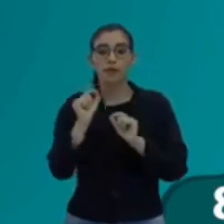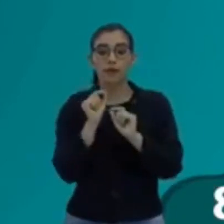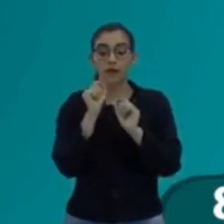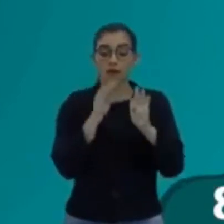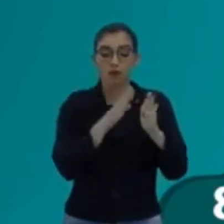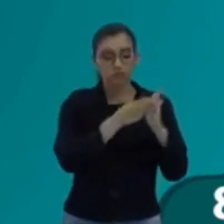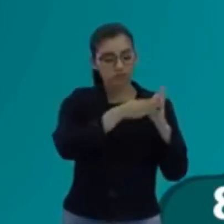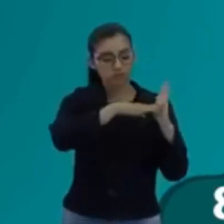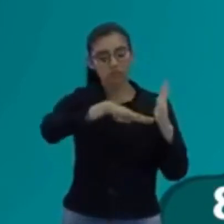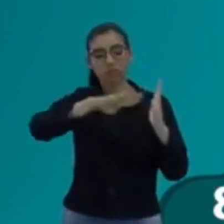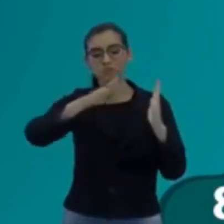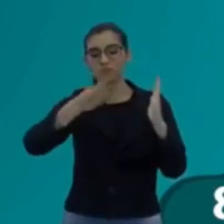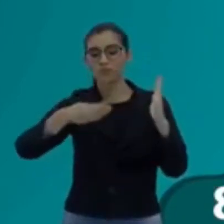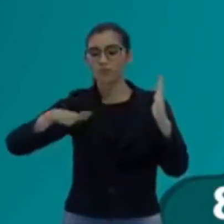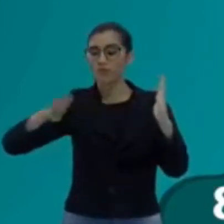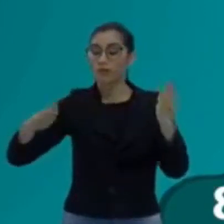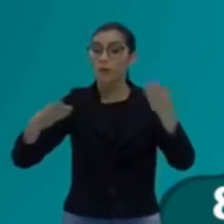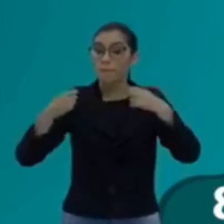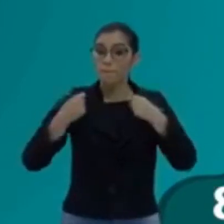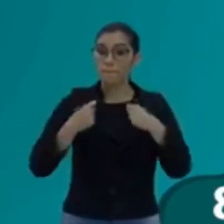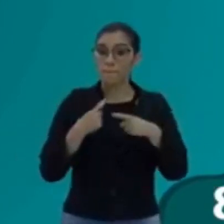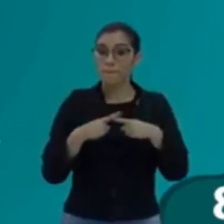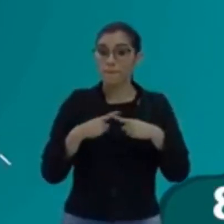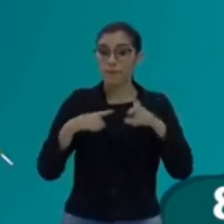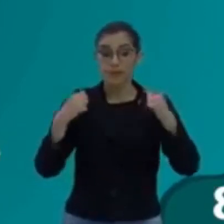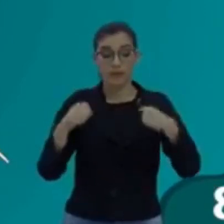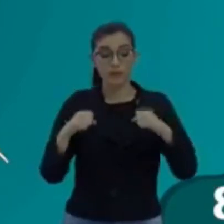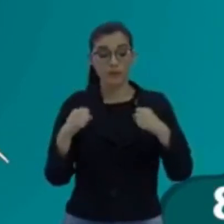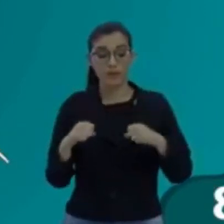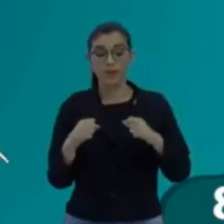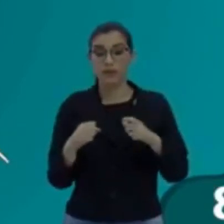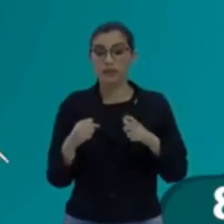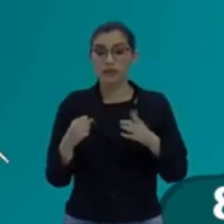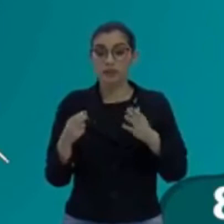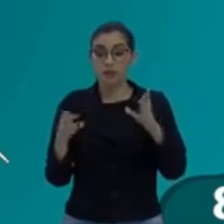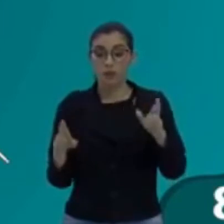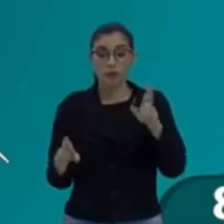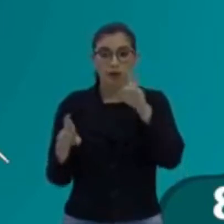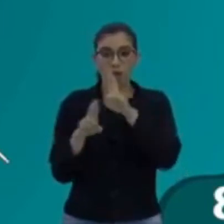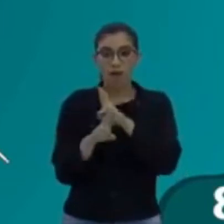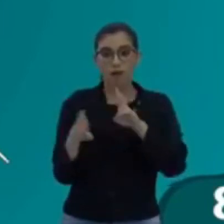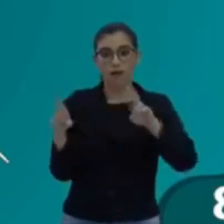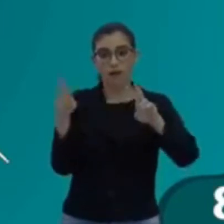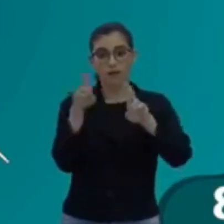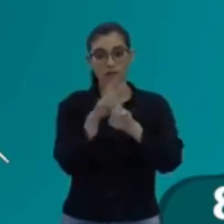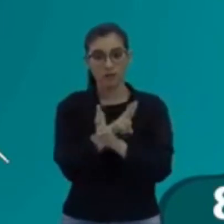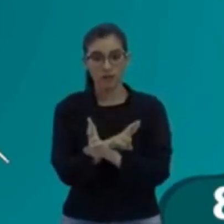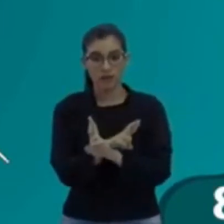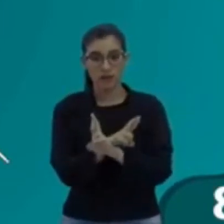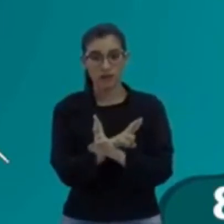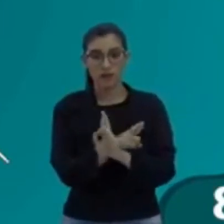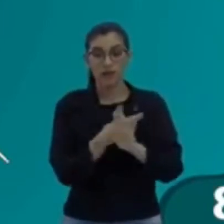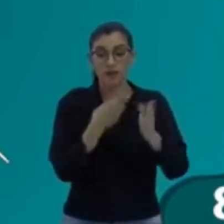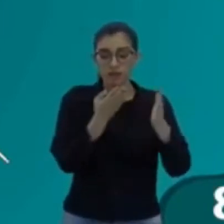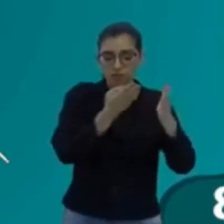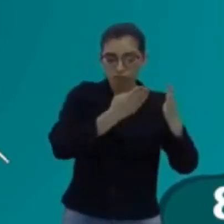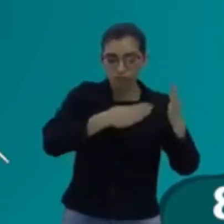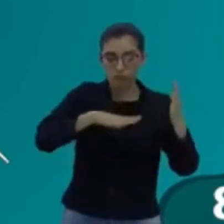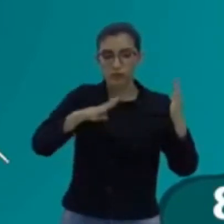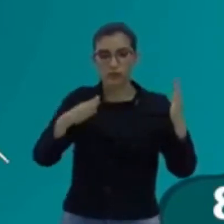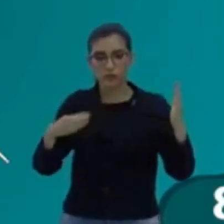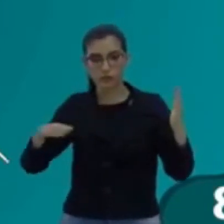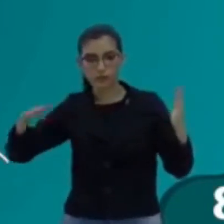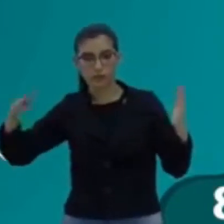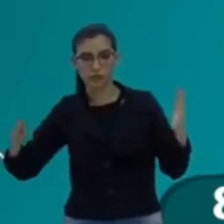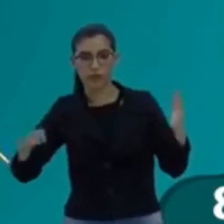Porque eu necessito dessas grandezas. E essas grandezas são as frequências e o comprimento de